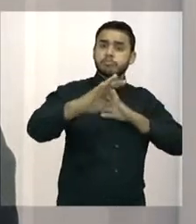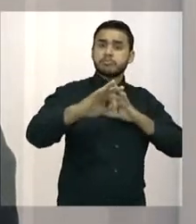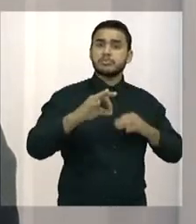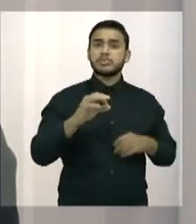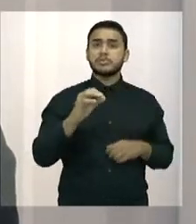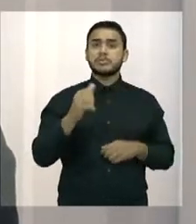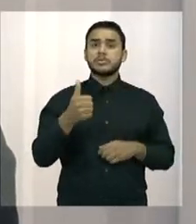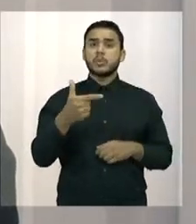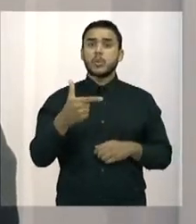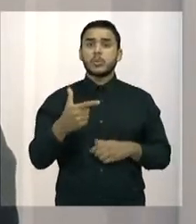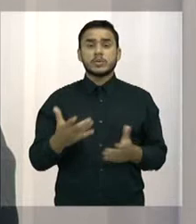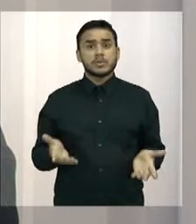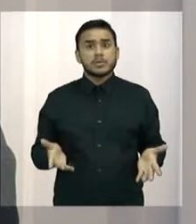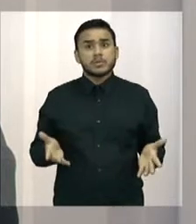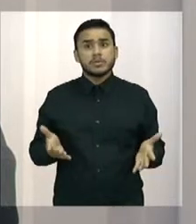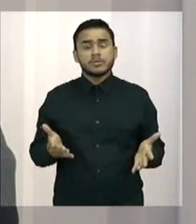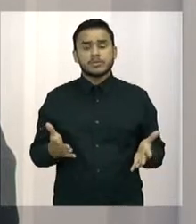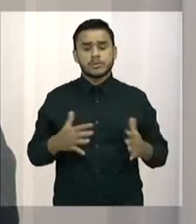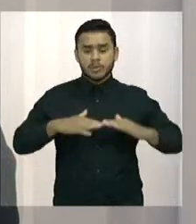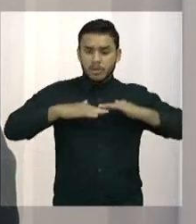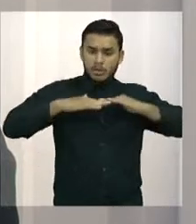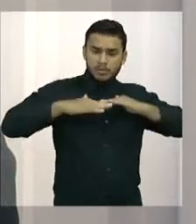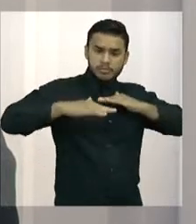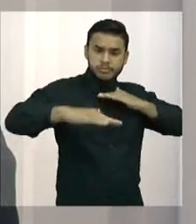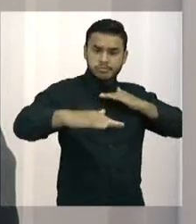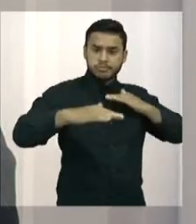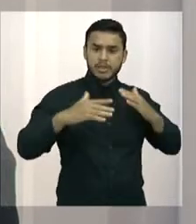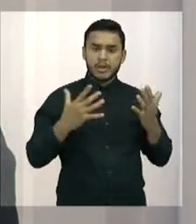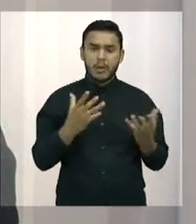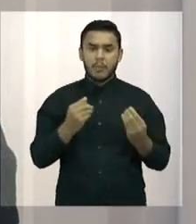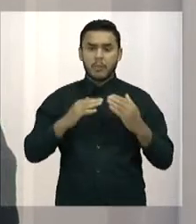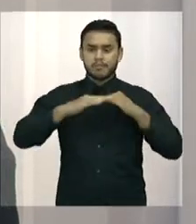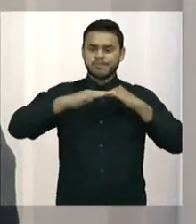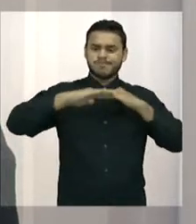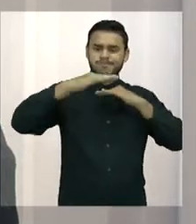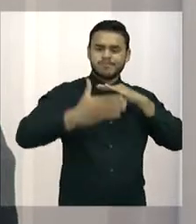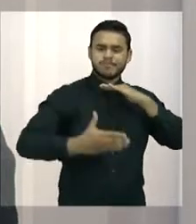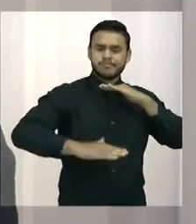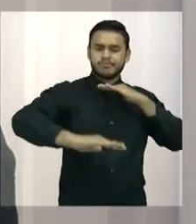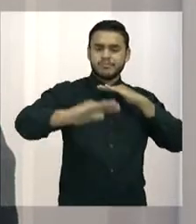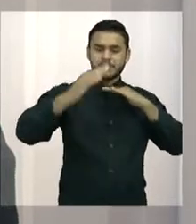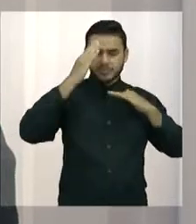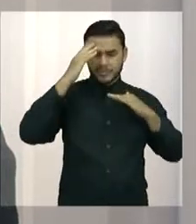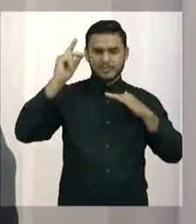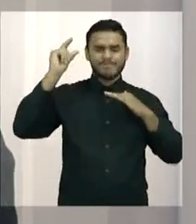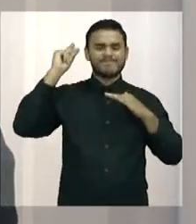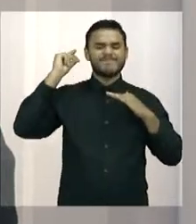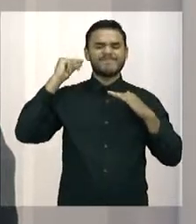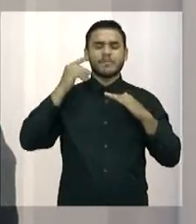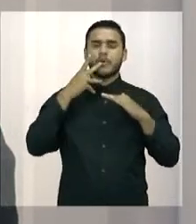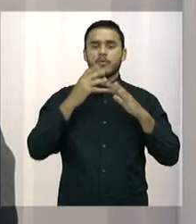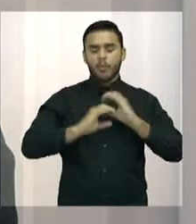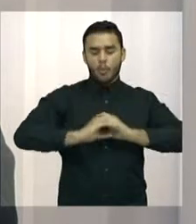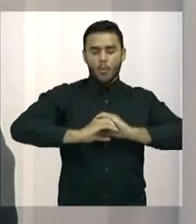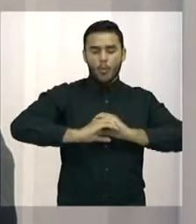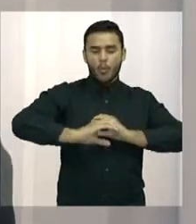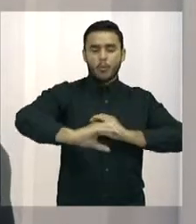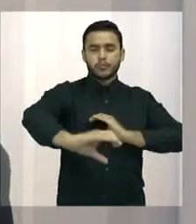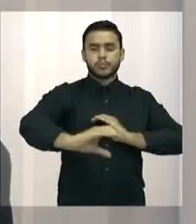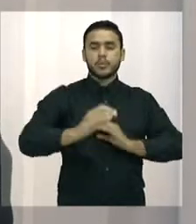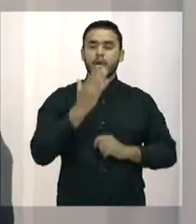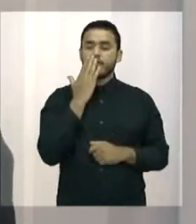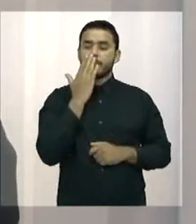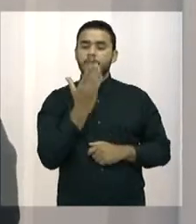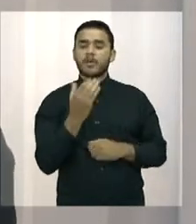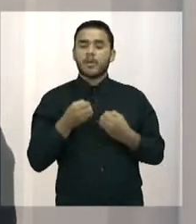Cratera mesmo, Cratera, isso era uma rede antiga, que passava em frente ali à UPA,